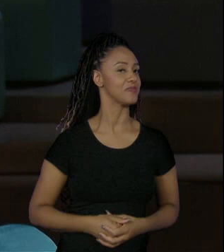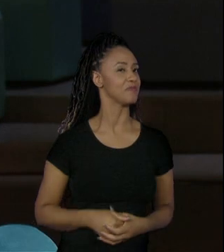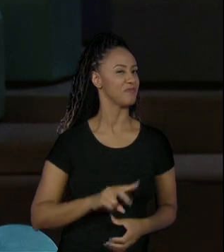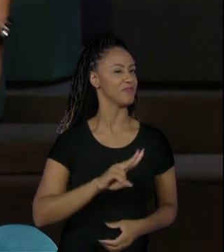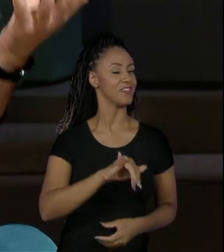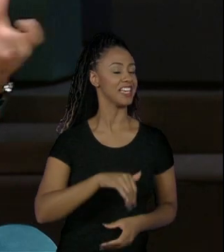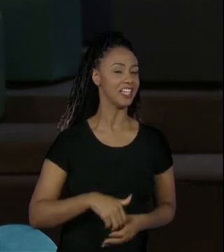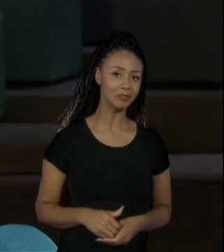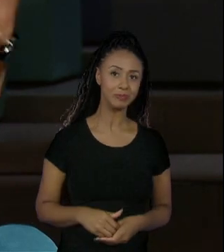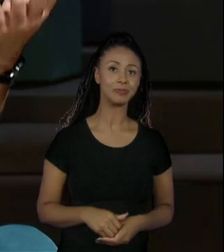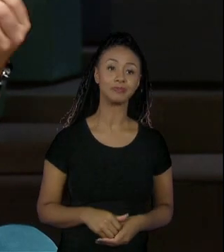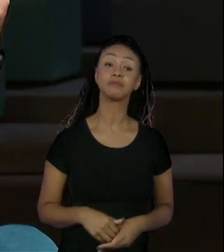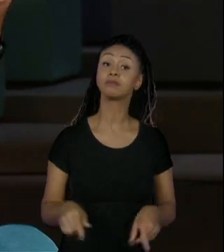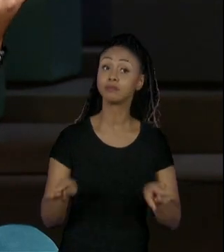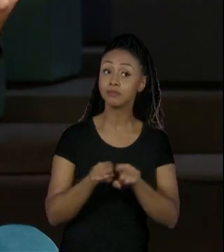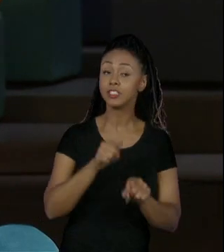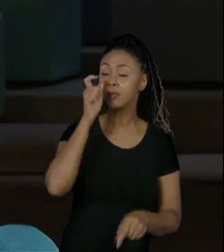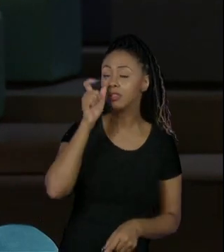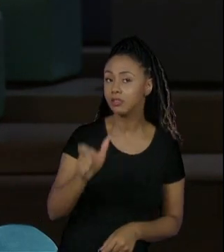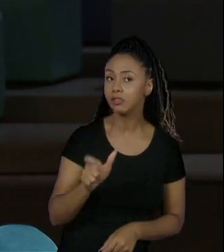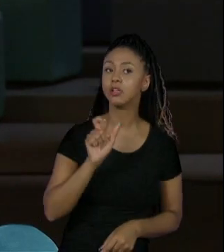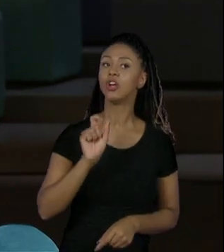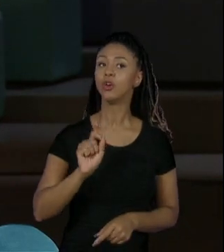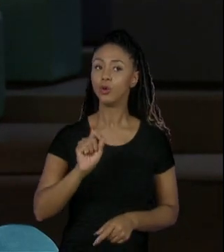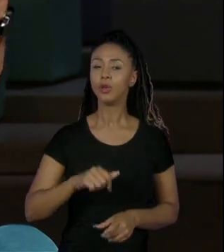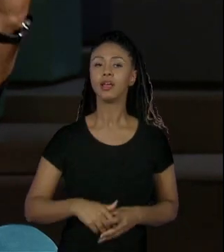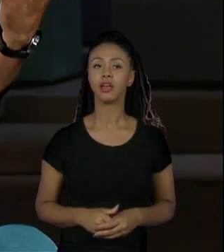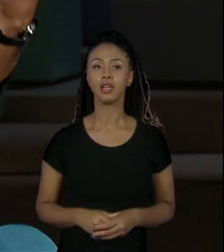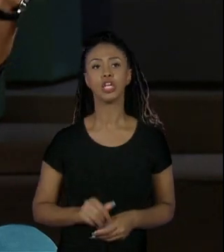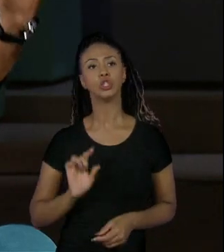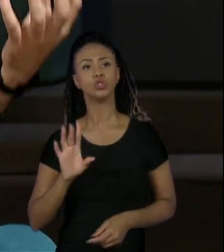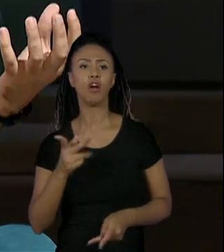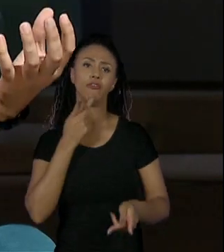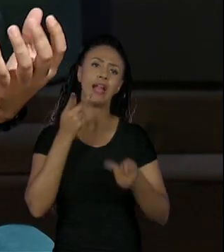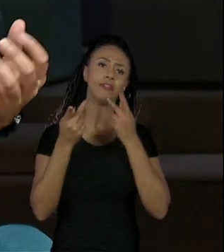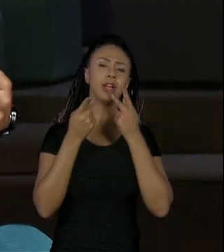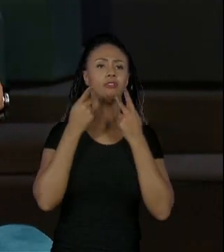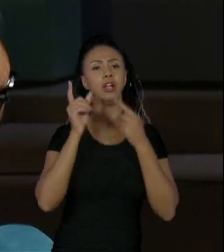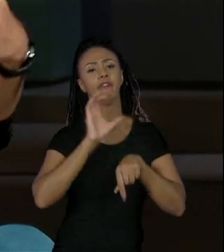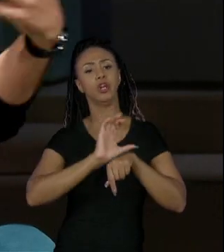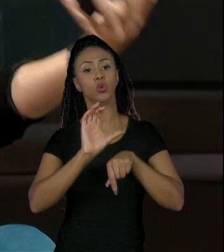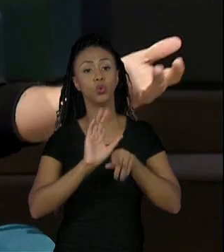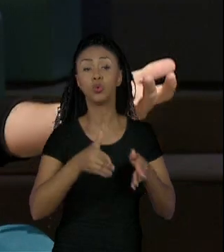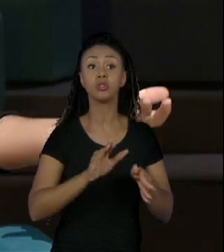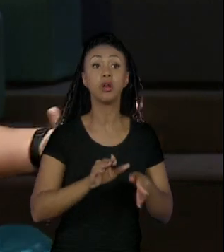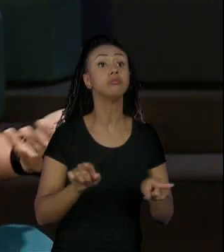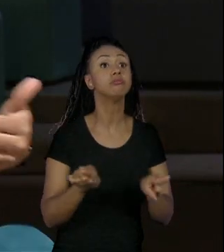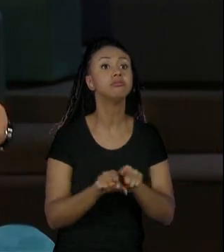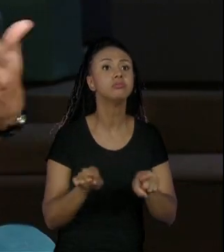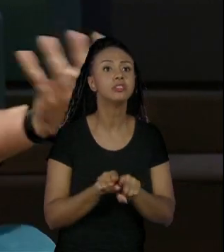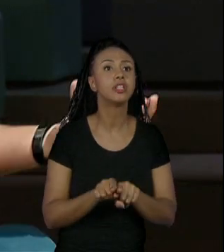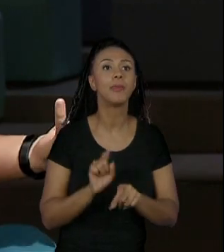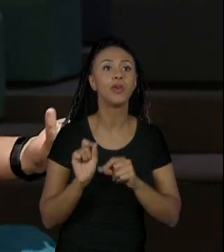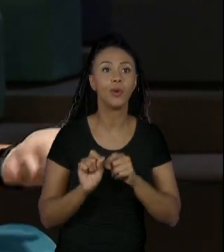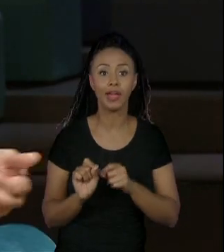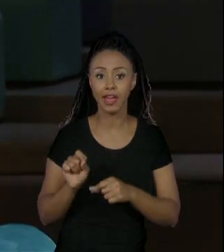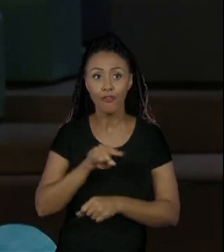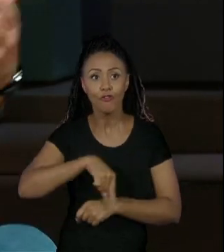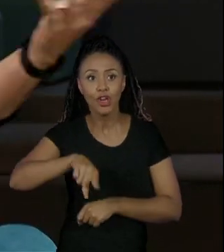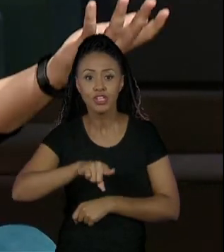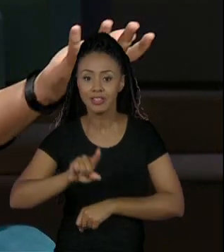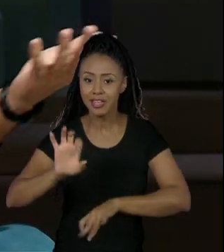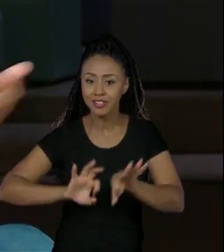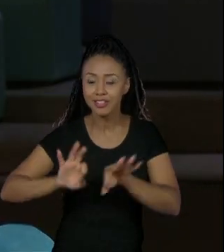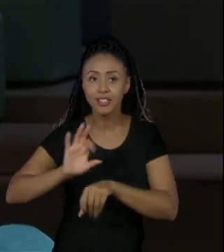Eu acho que o mais interessante também é não falar somente do curso em si, mas falar da paixão que move quem faz esse curso.